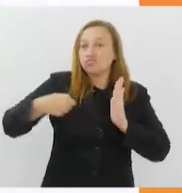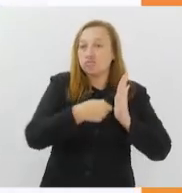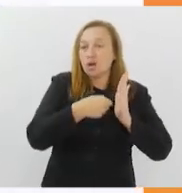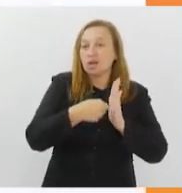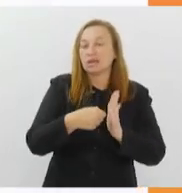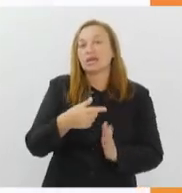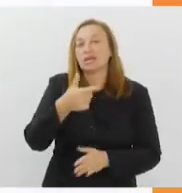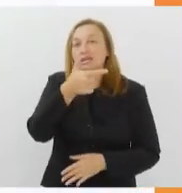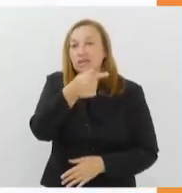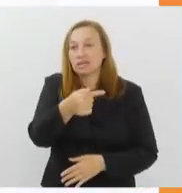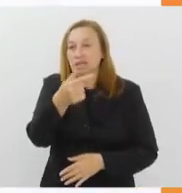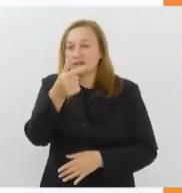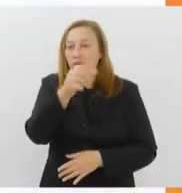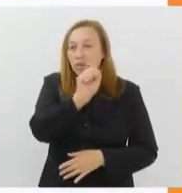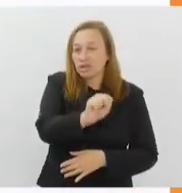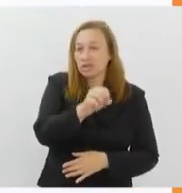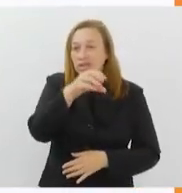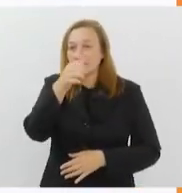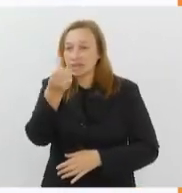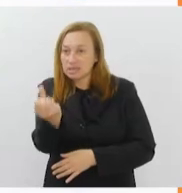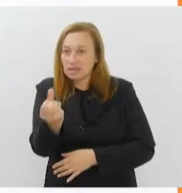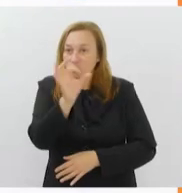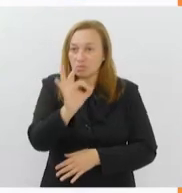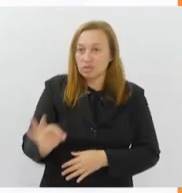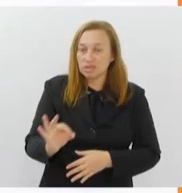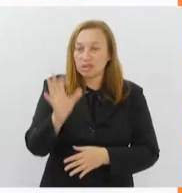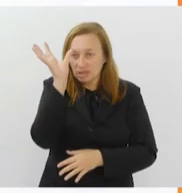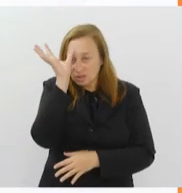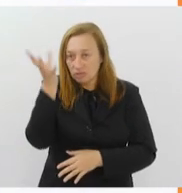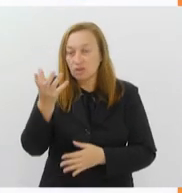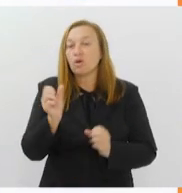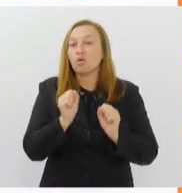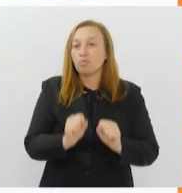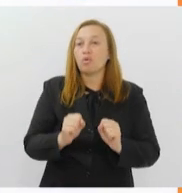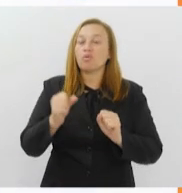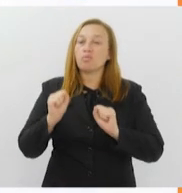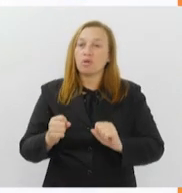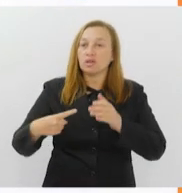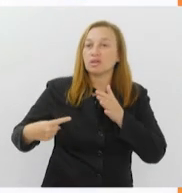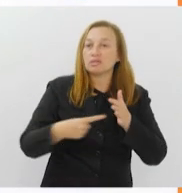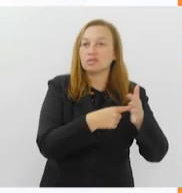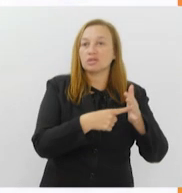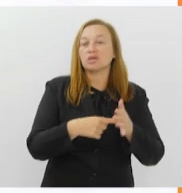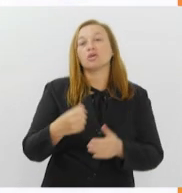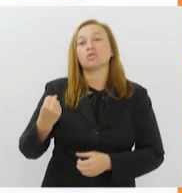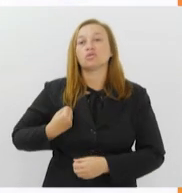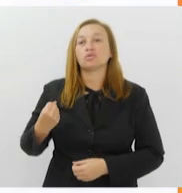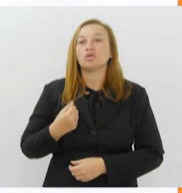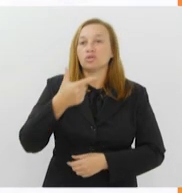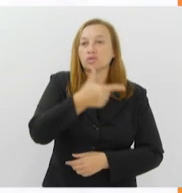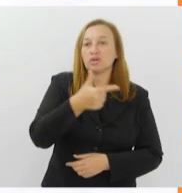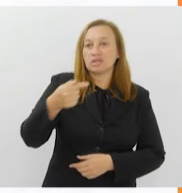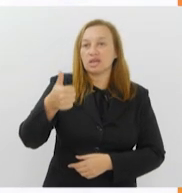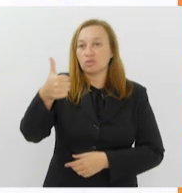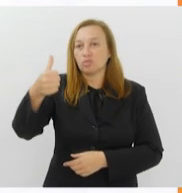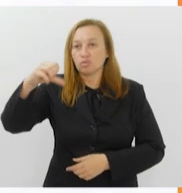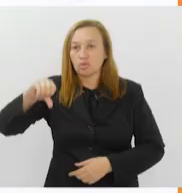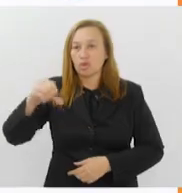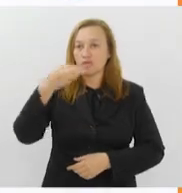% de situações resolvidas. A população também pode denunciar através do telefone 2719